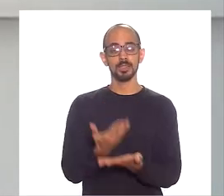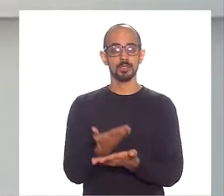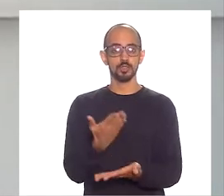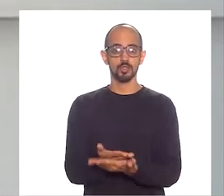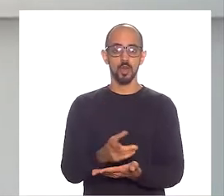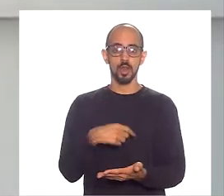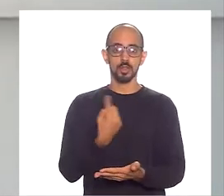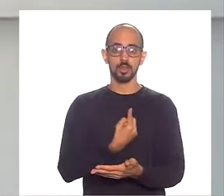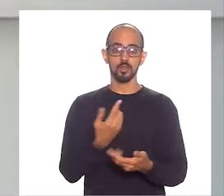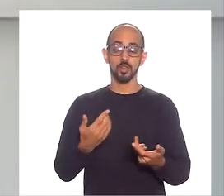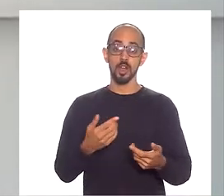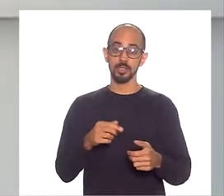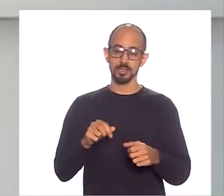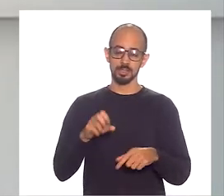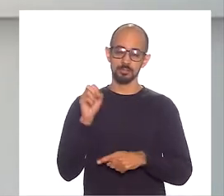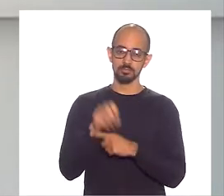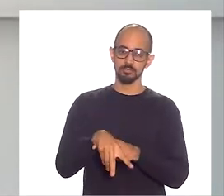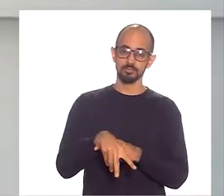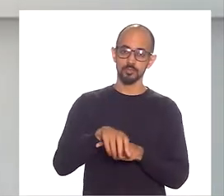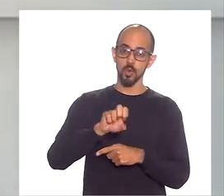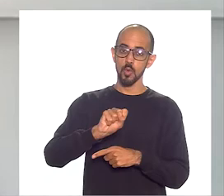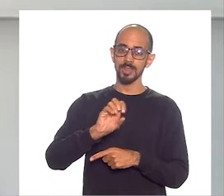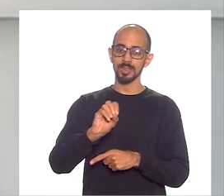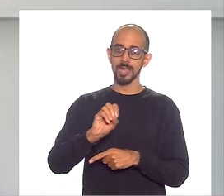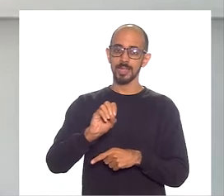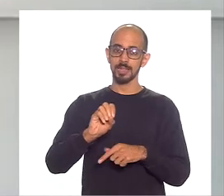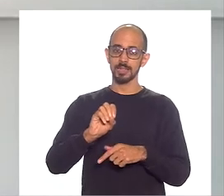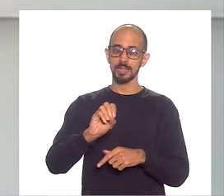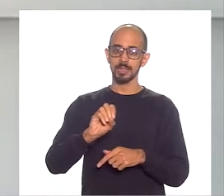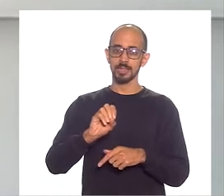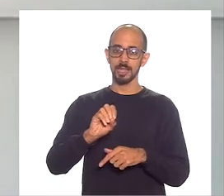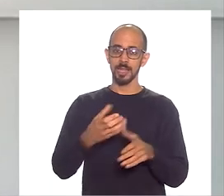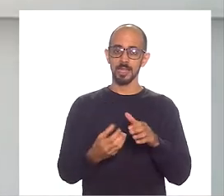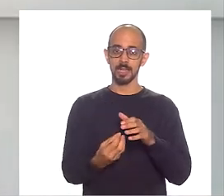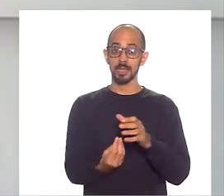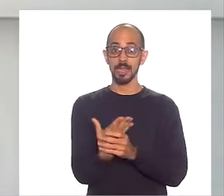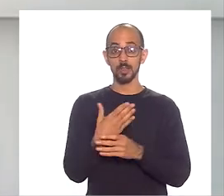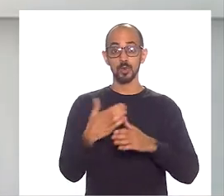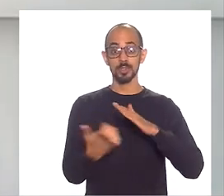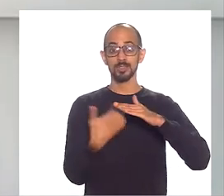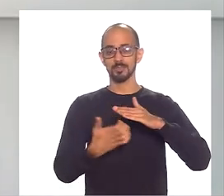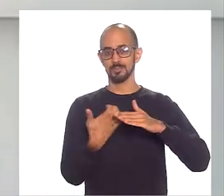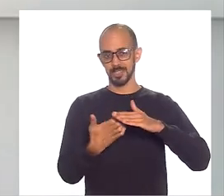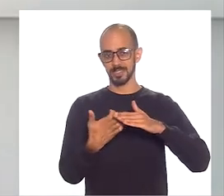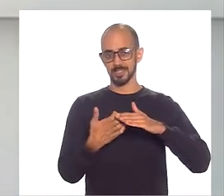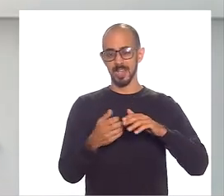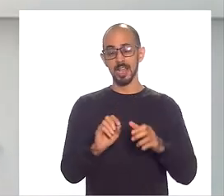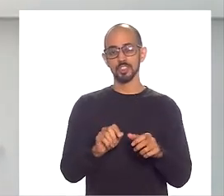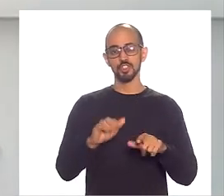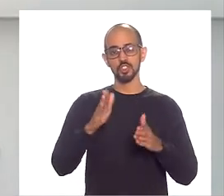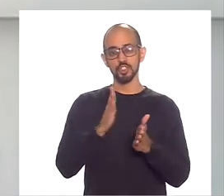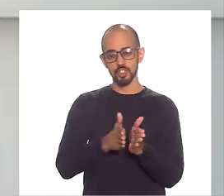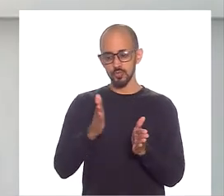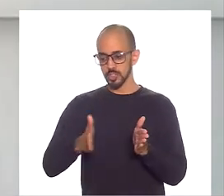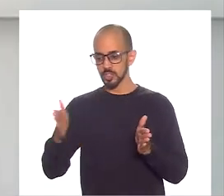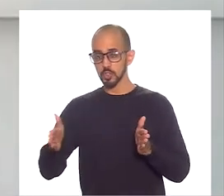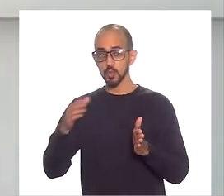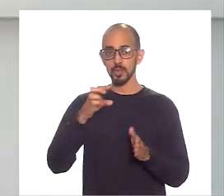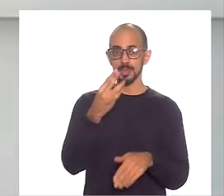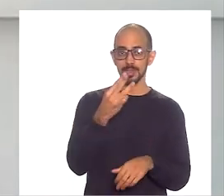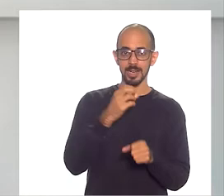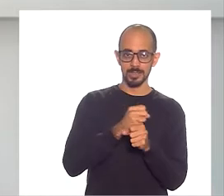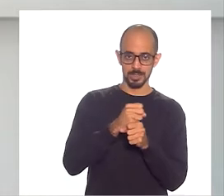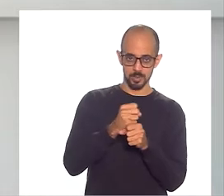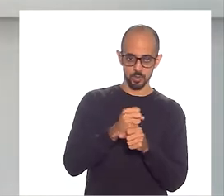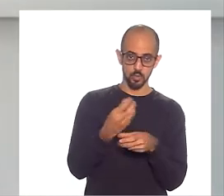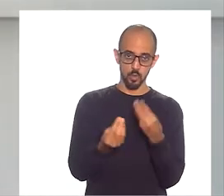a gente entrega a Trilha Empreendedora em 80 escolas. E como é que a gente faz isso? A gente dividiu a Trilha nos três anos, ou seja,